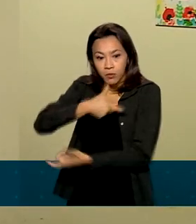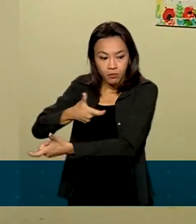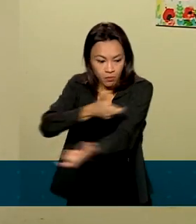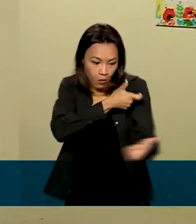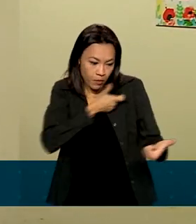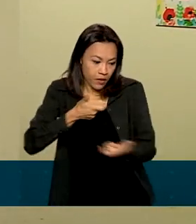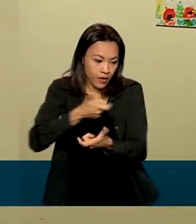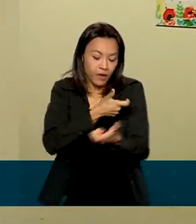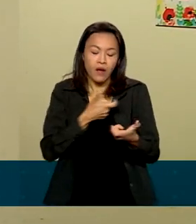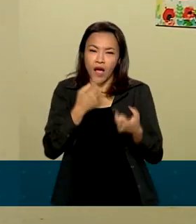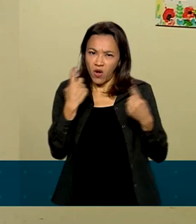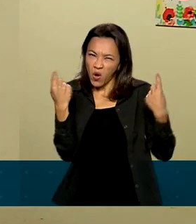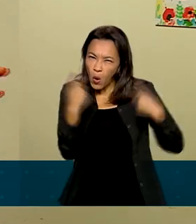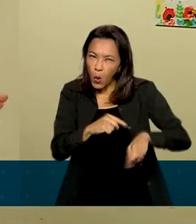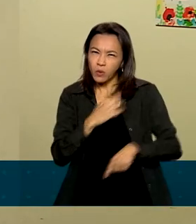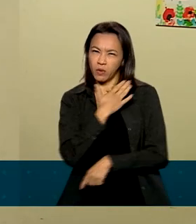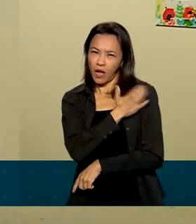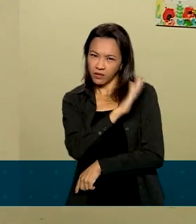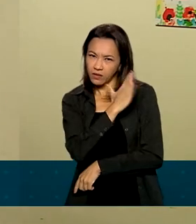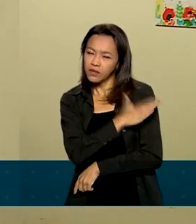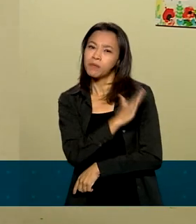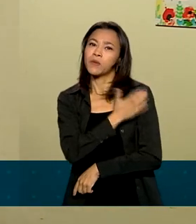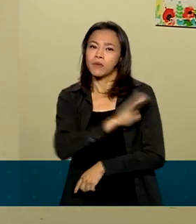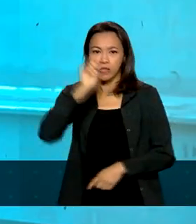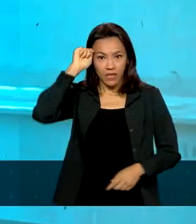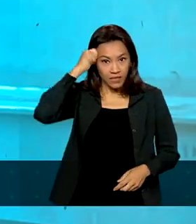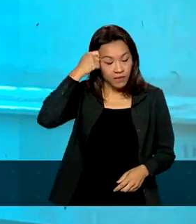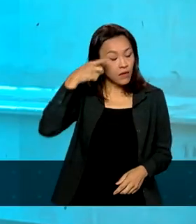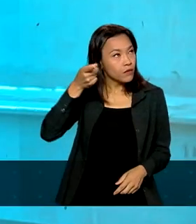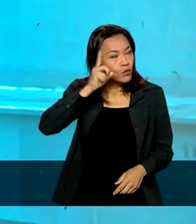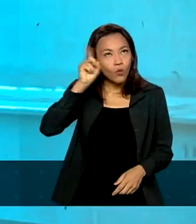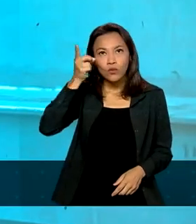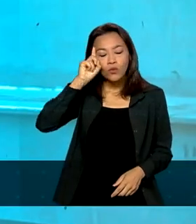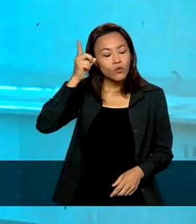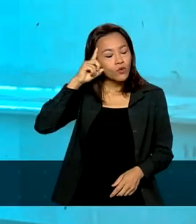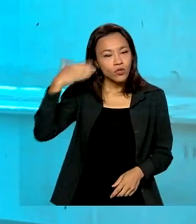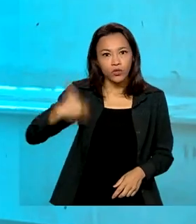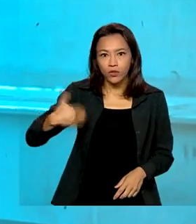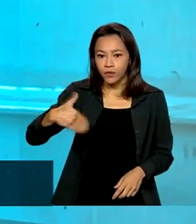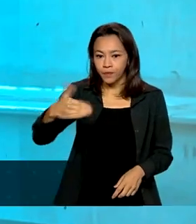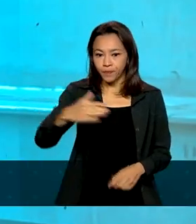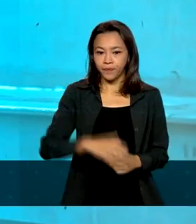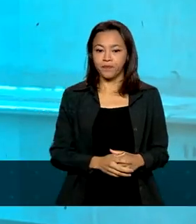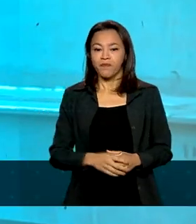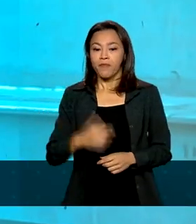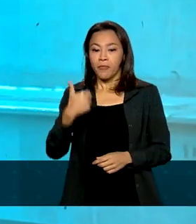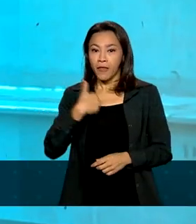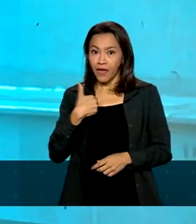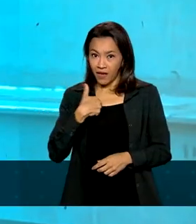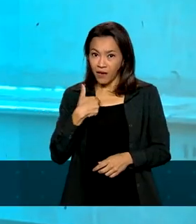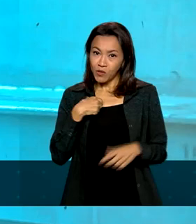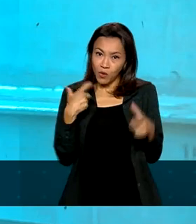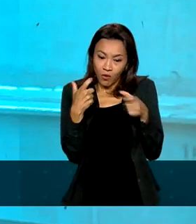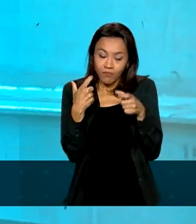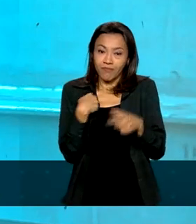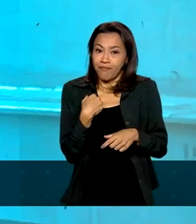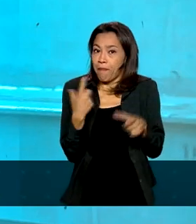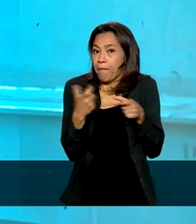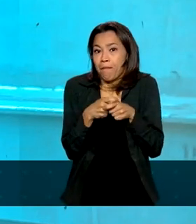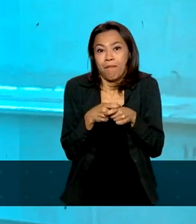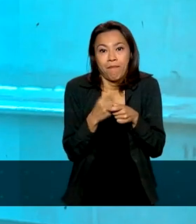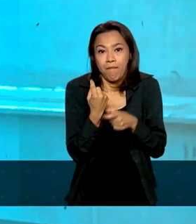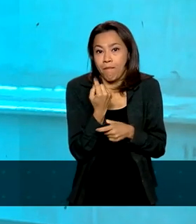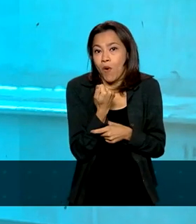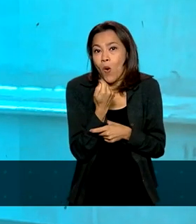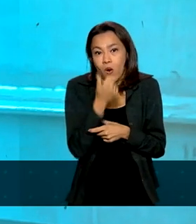de combater o racismo faz parte do seu dia a dia. Eu sei que eu sou a minoria nesse sentido, de participar